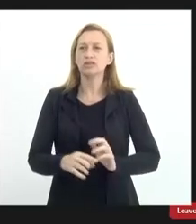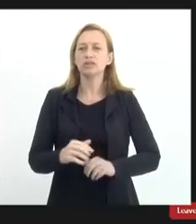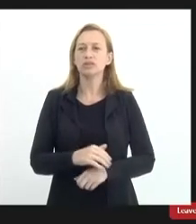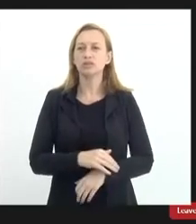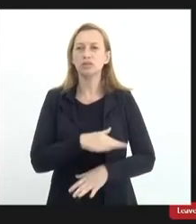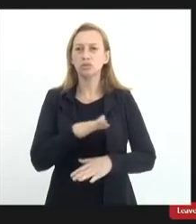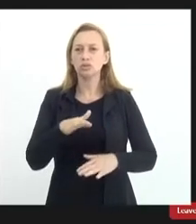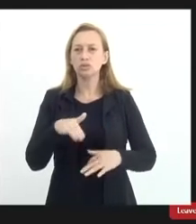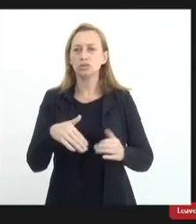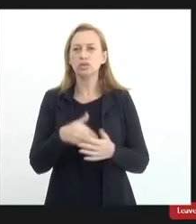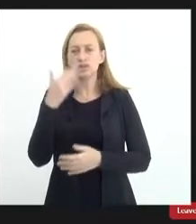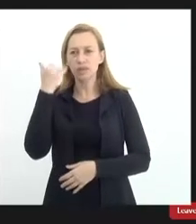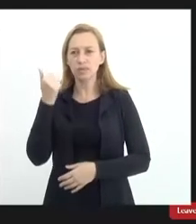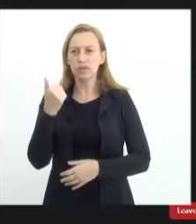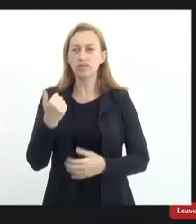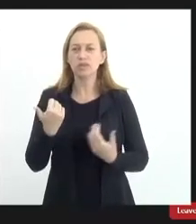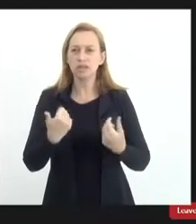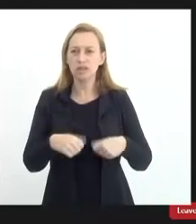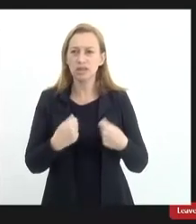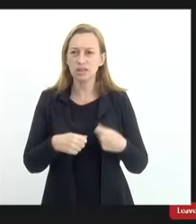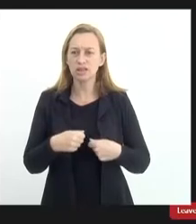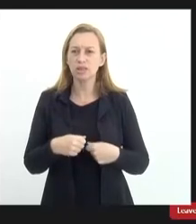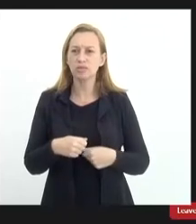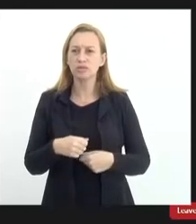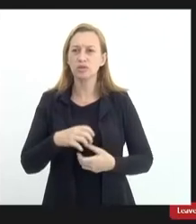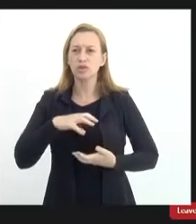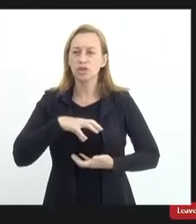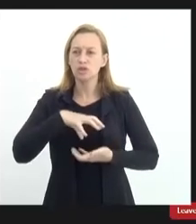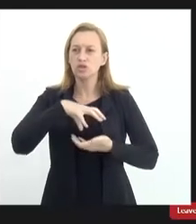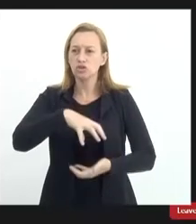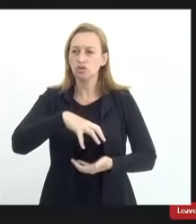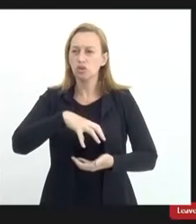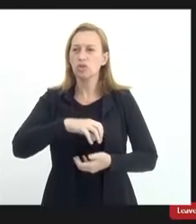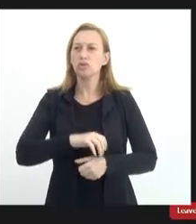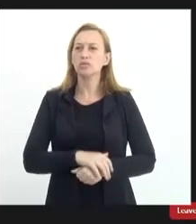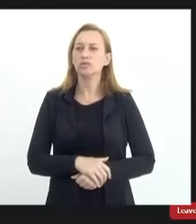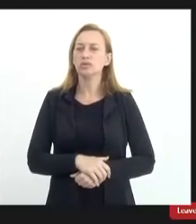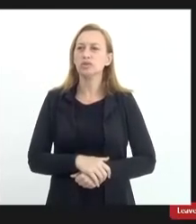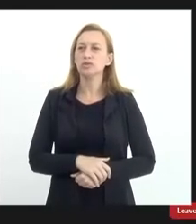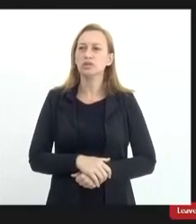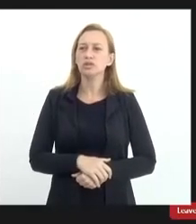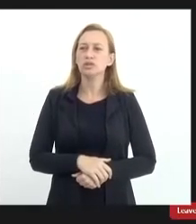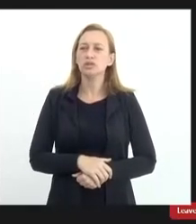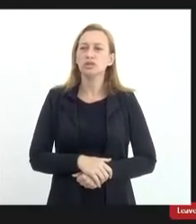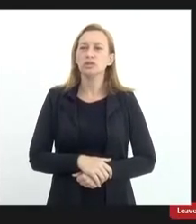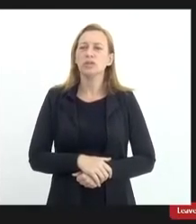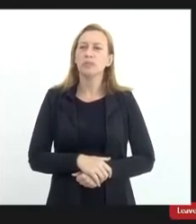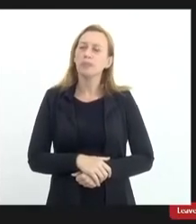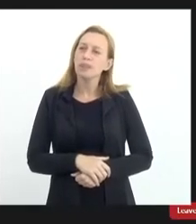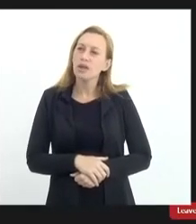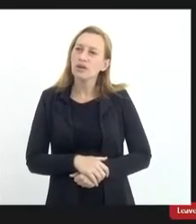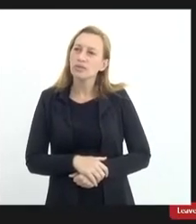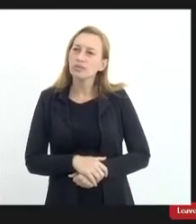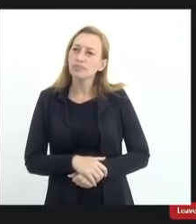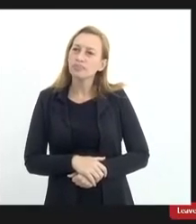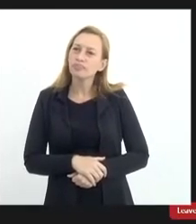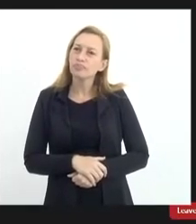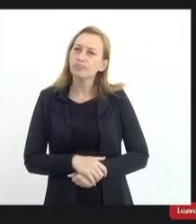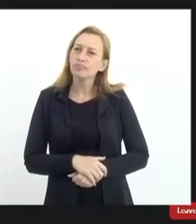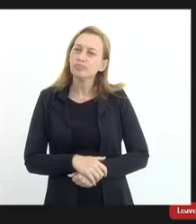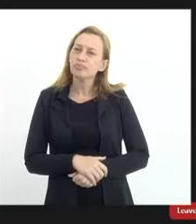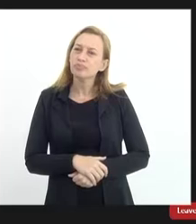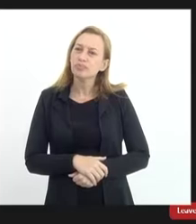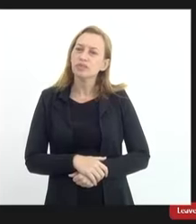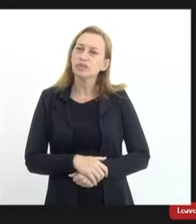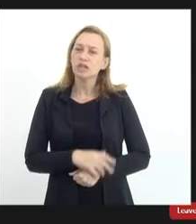e atinge a maioria das pessoas que são